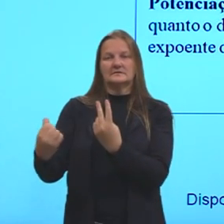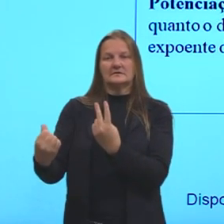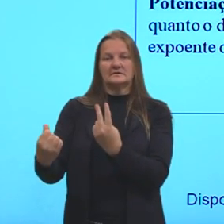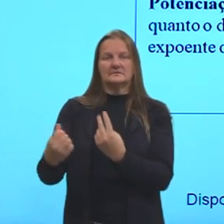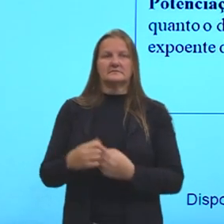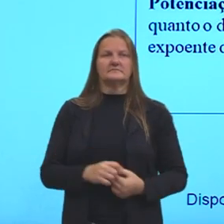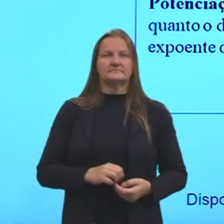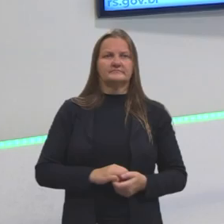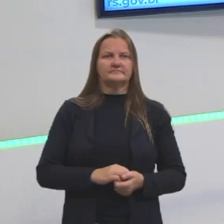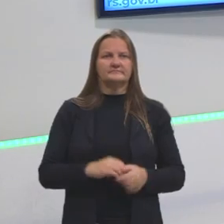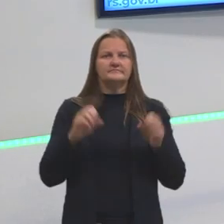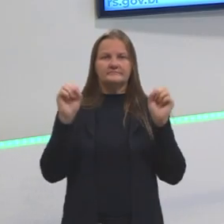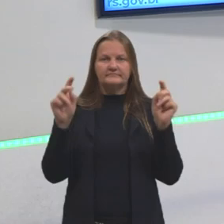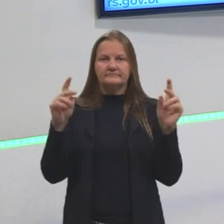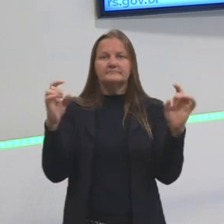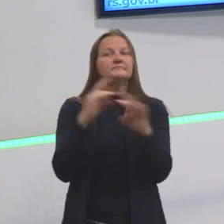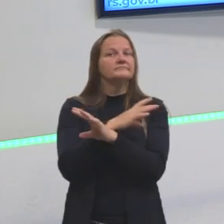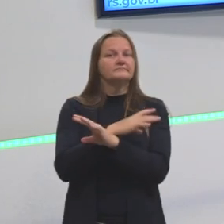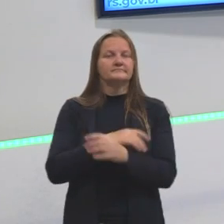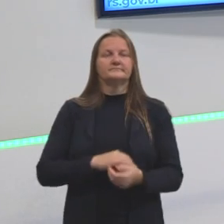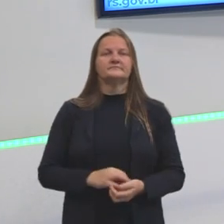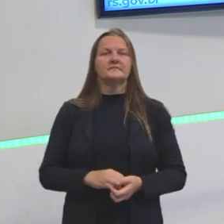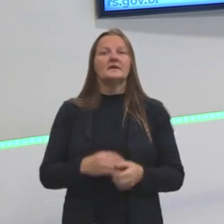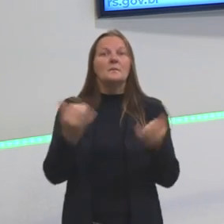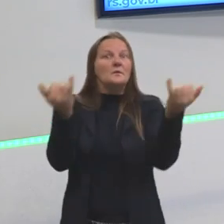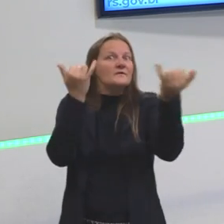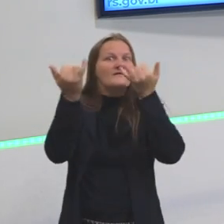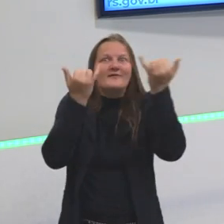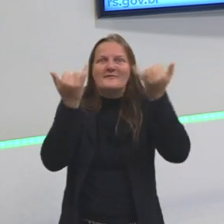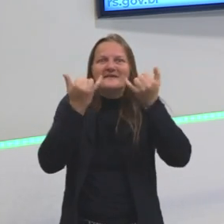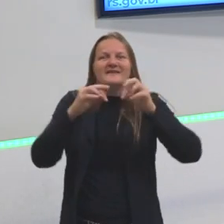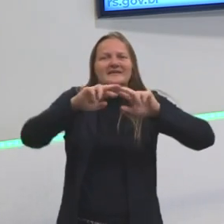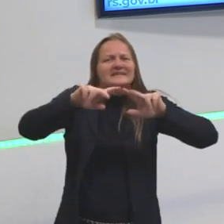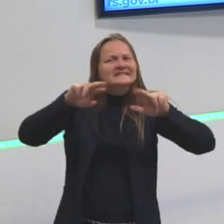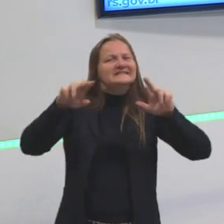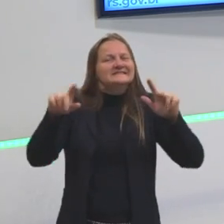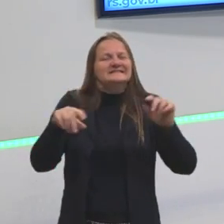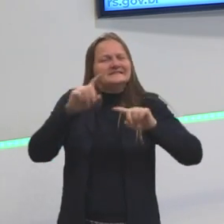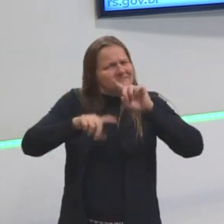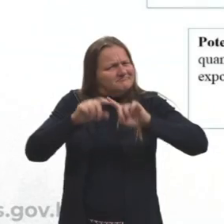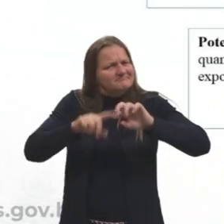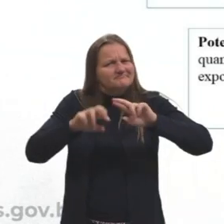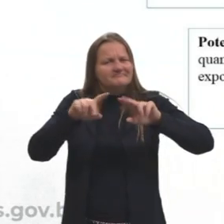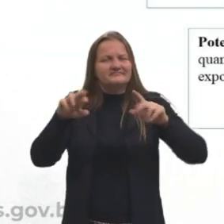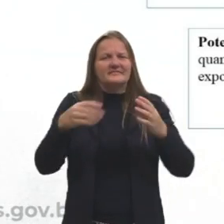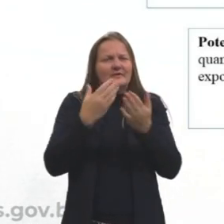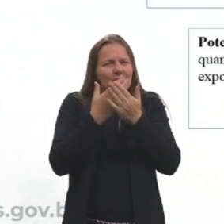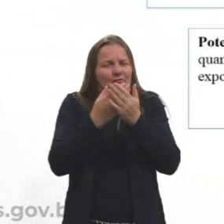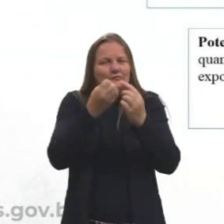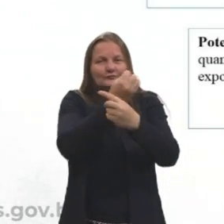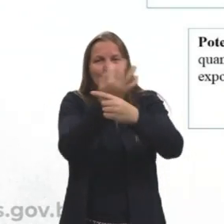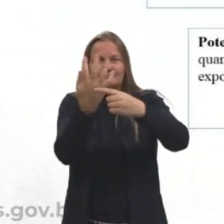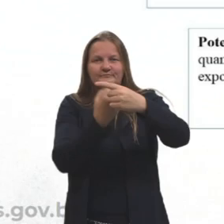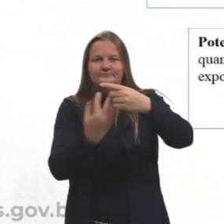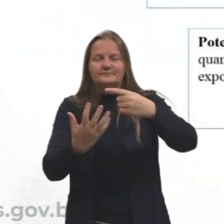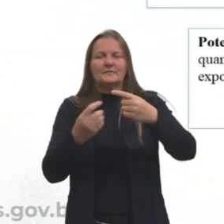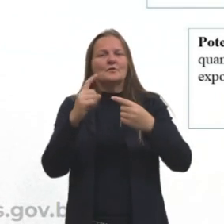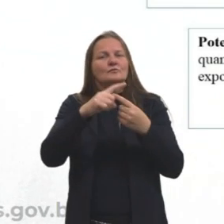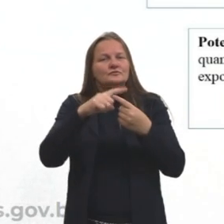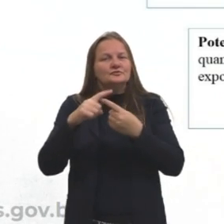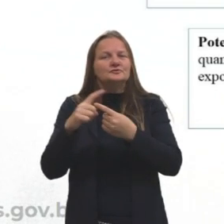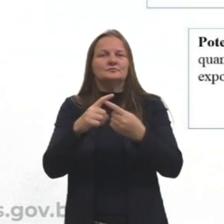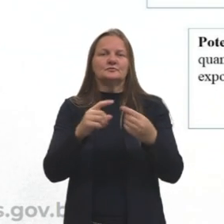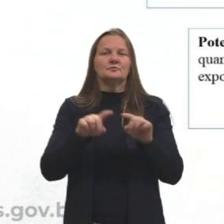seis. Bom, sei que é muita informação, são várias operações, tem o estudo da fração, determinar o tipo da